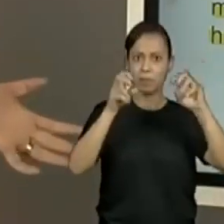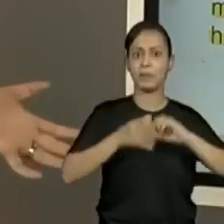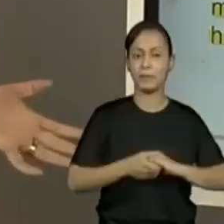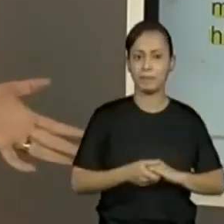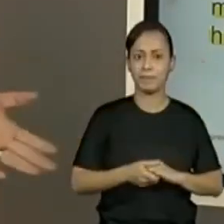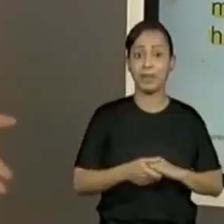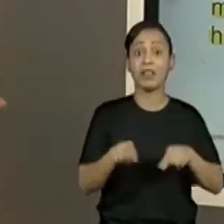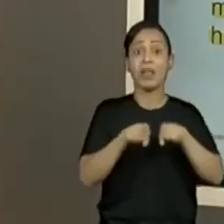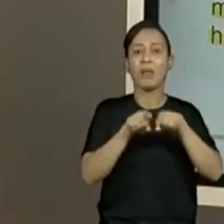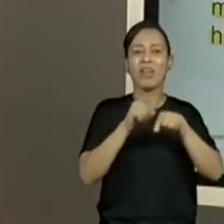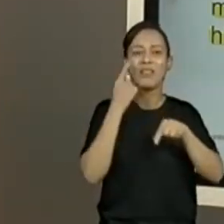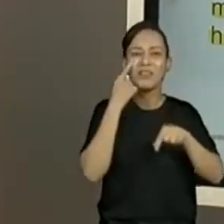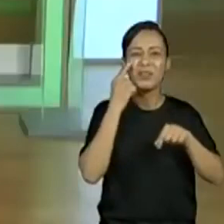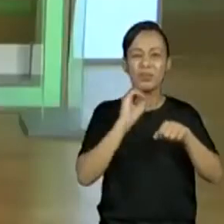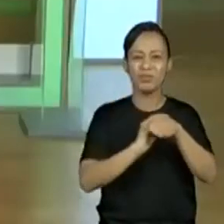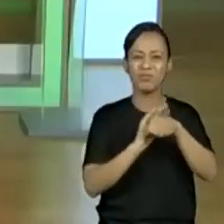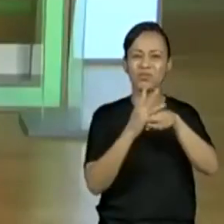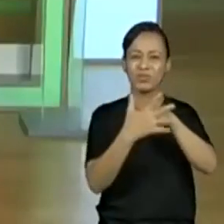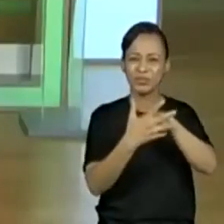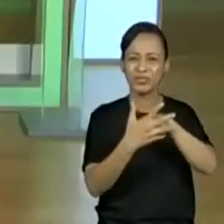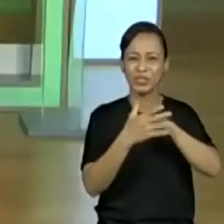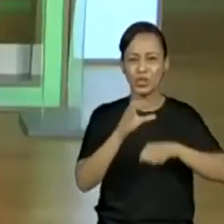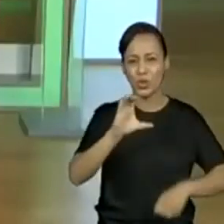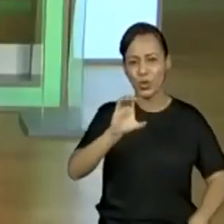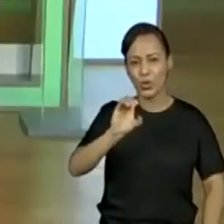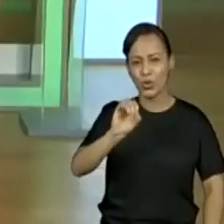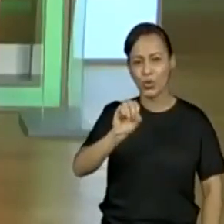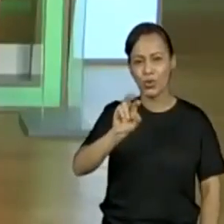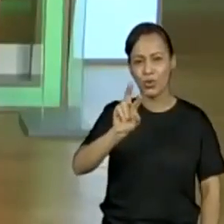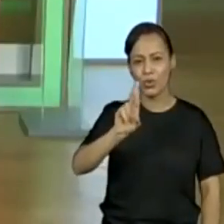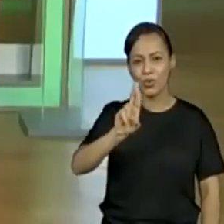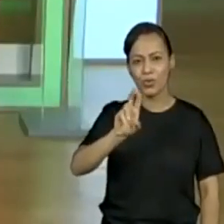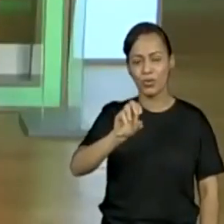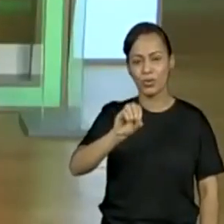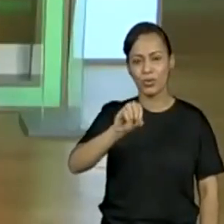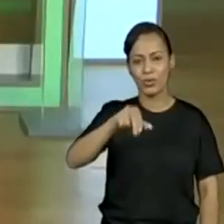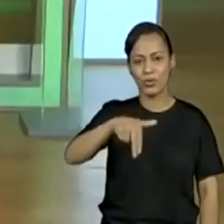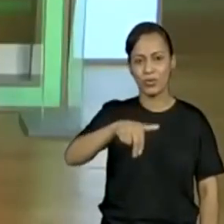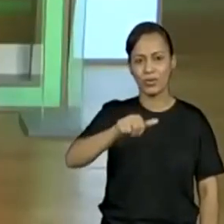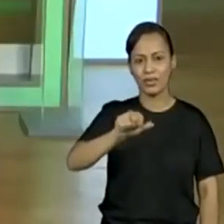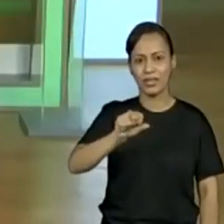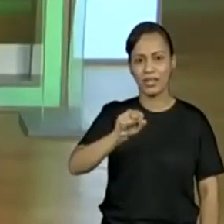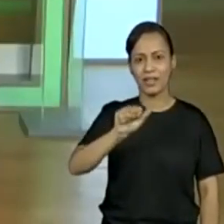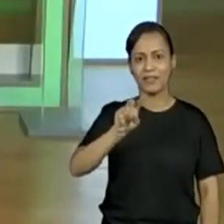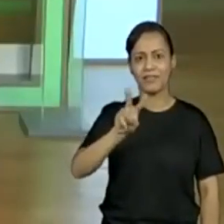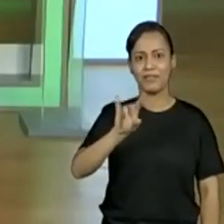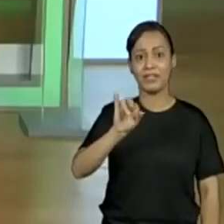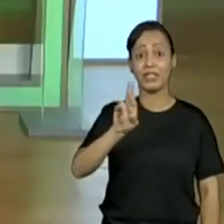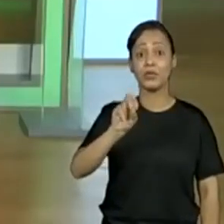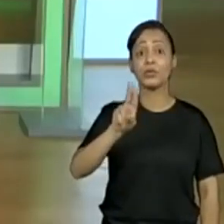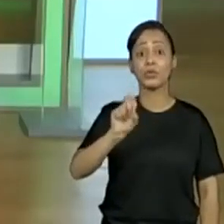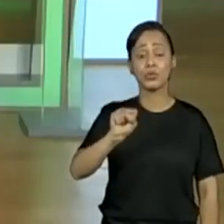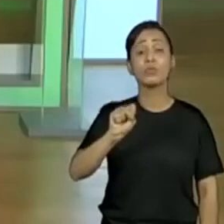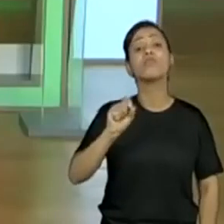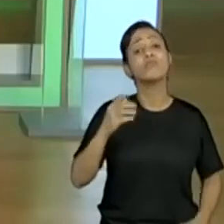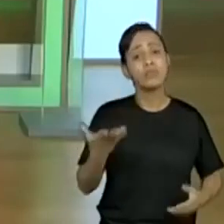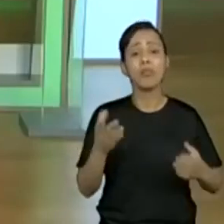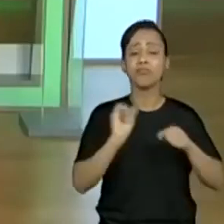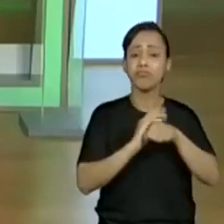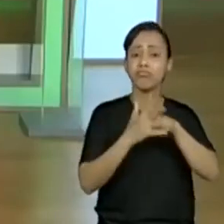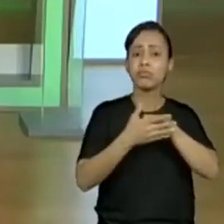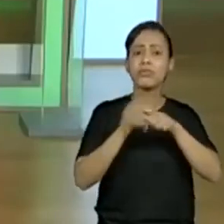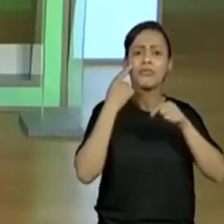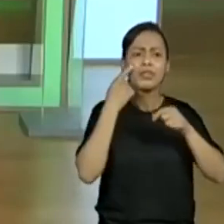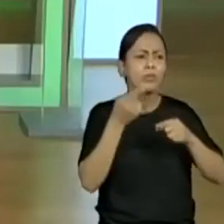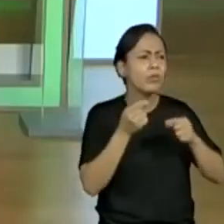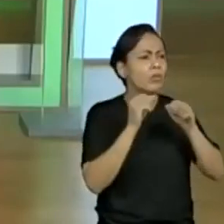convivendo com isso. Exatamente. E ressaltando que a leitura de notícias é extremamente importante na nossa formação. Sim, sim. Que